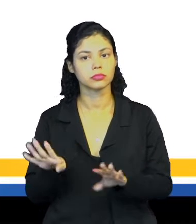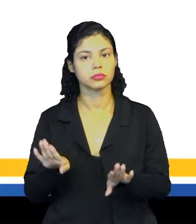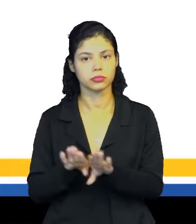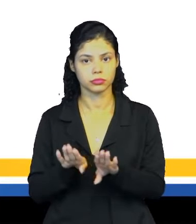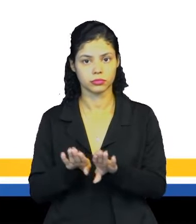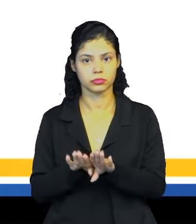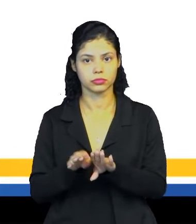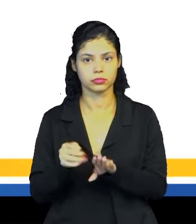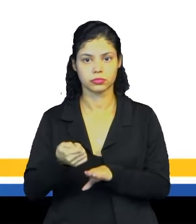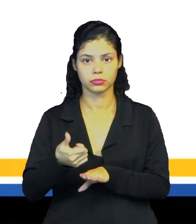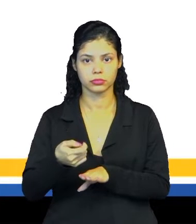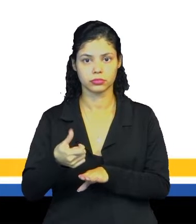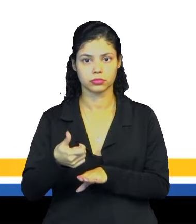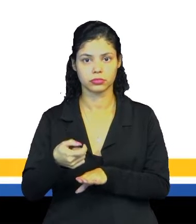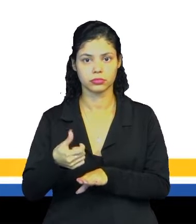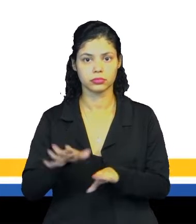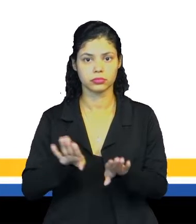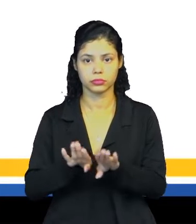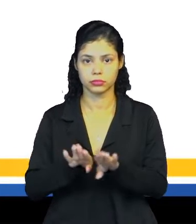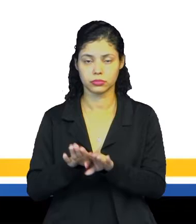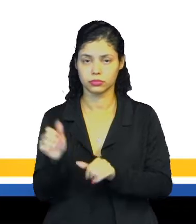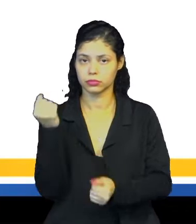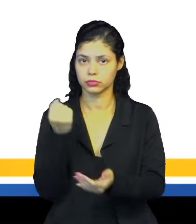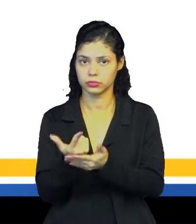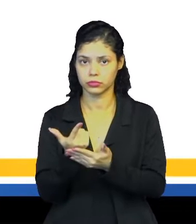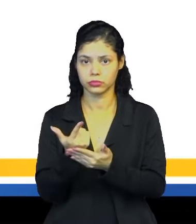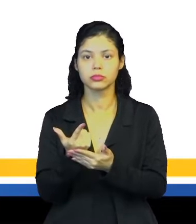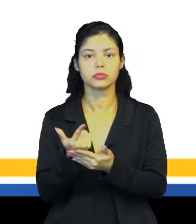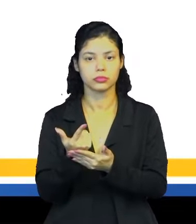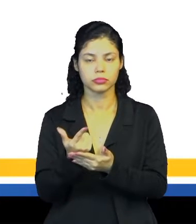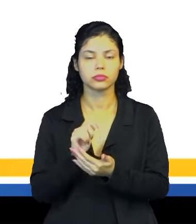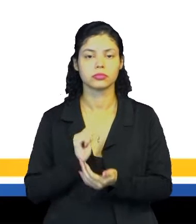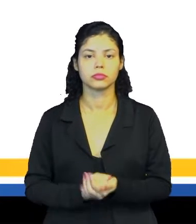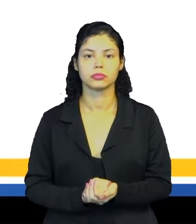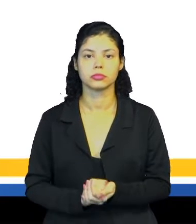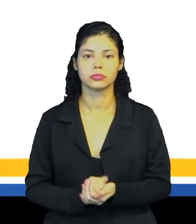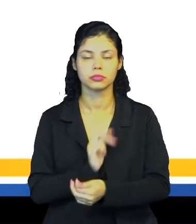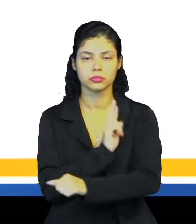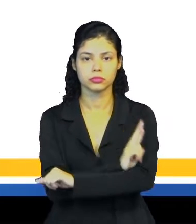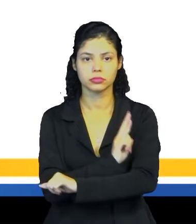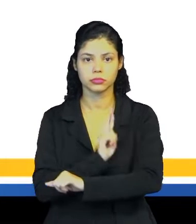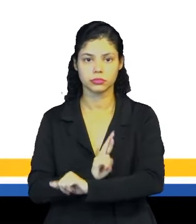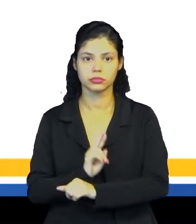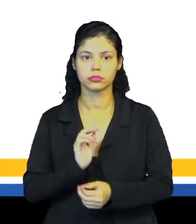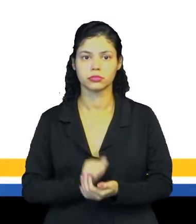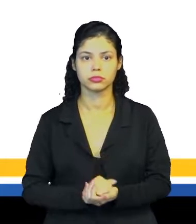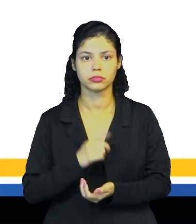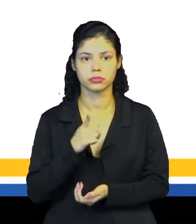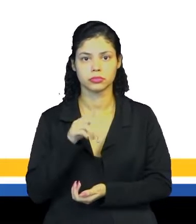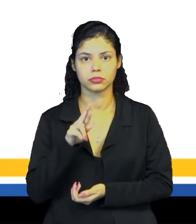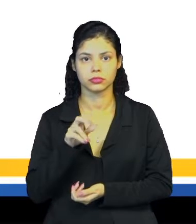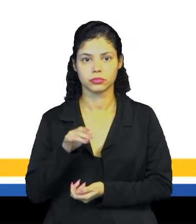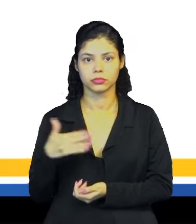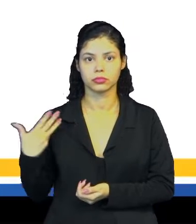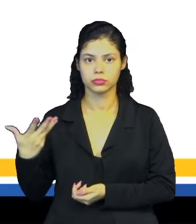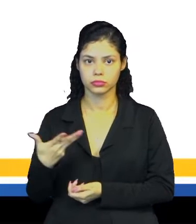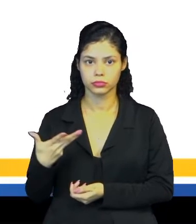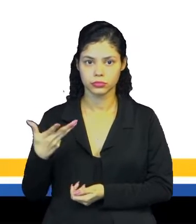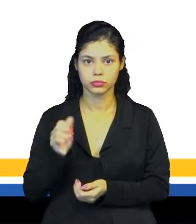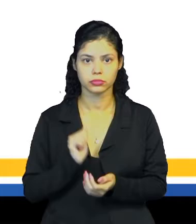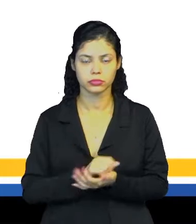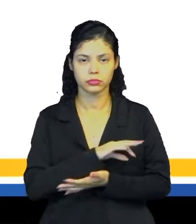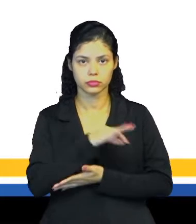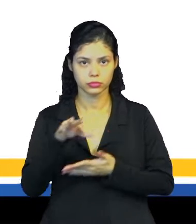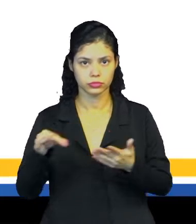dinheiro para questões de compra e religiões politeístas baseadas em